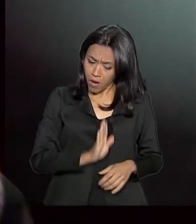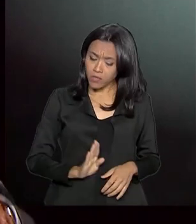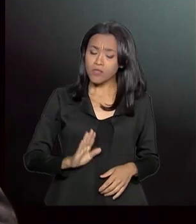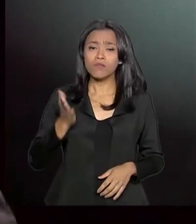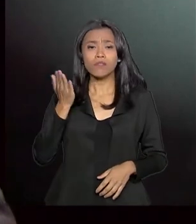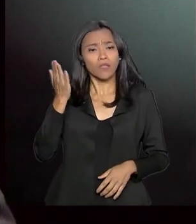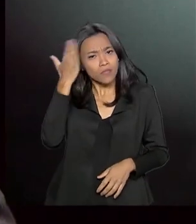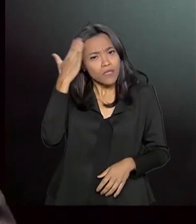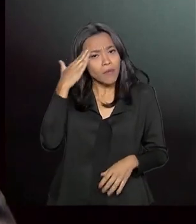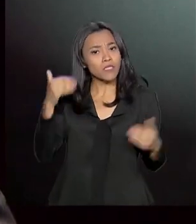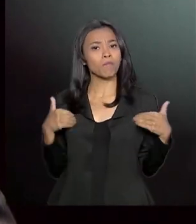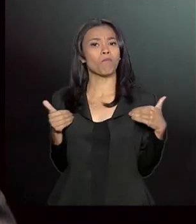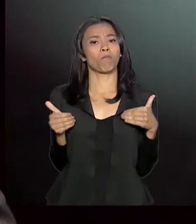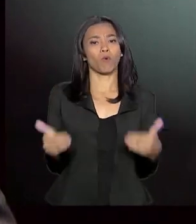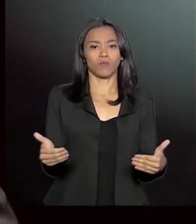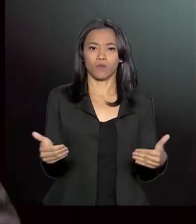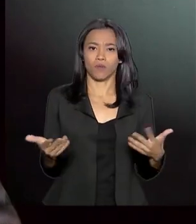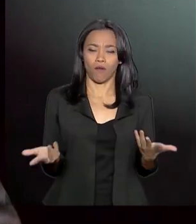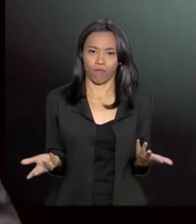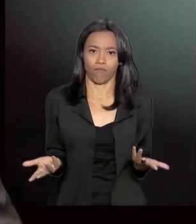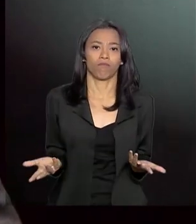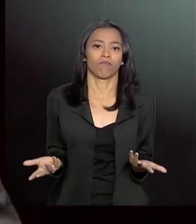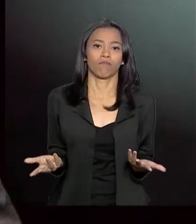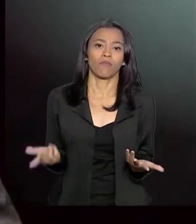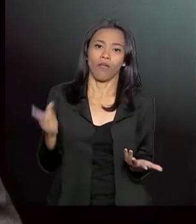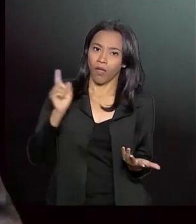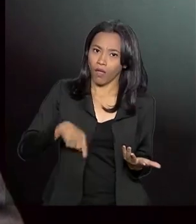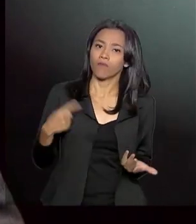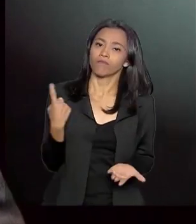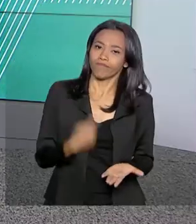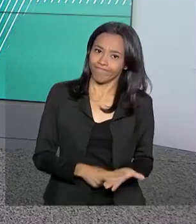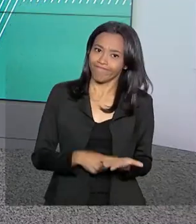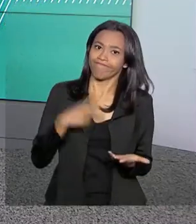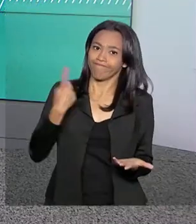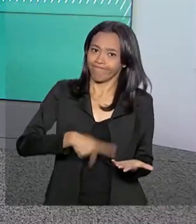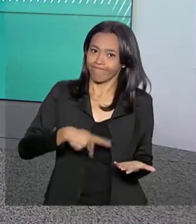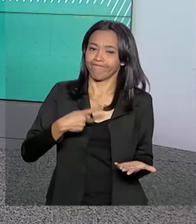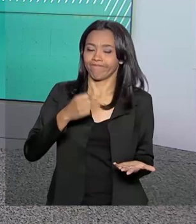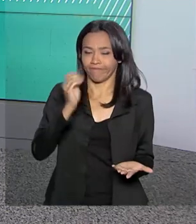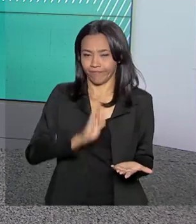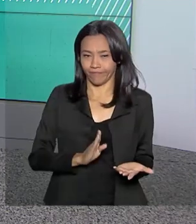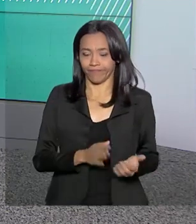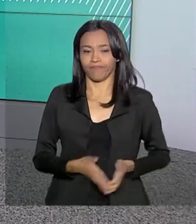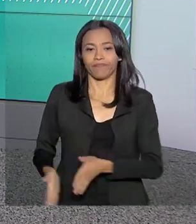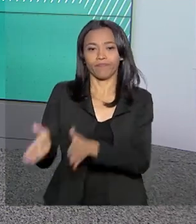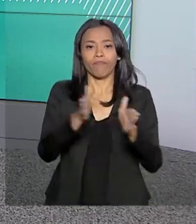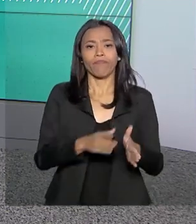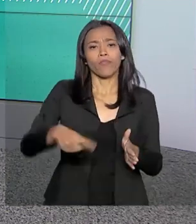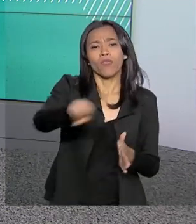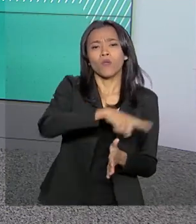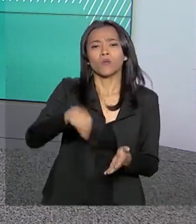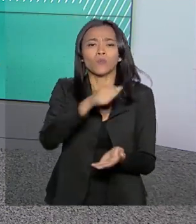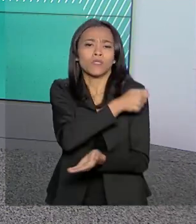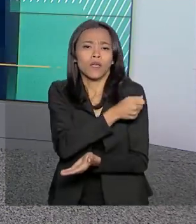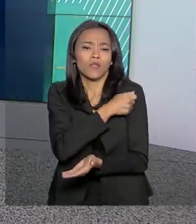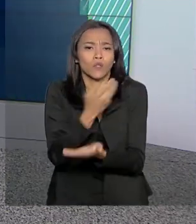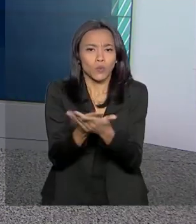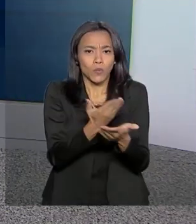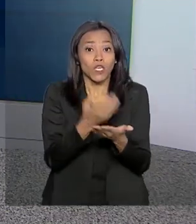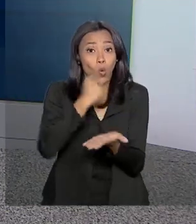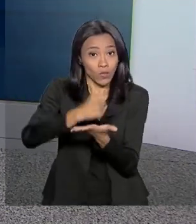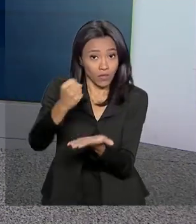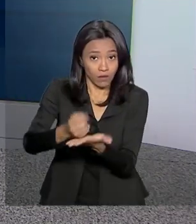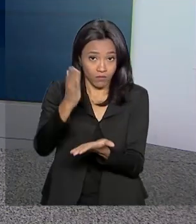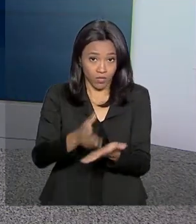se posicionar nesse jogo. É uma grande tarefa que nós temos. Os estudantes que contrataram o FIES